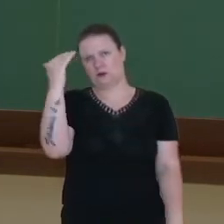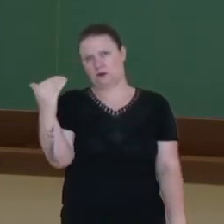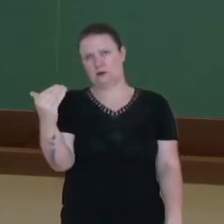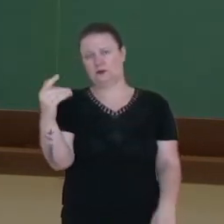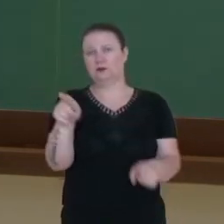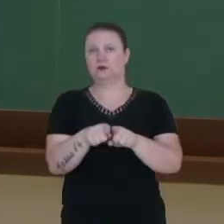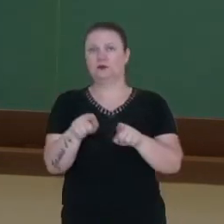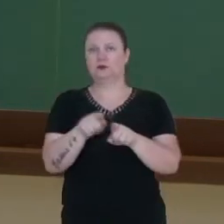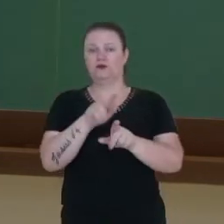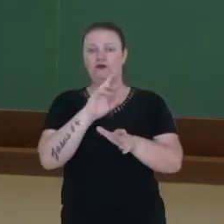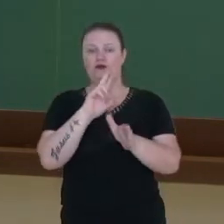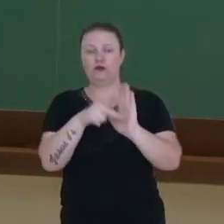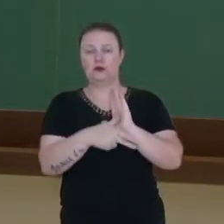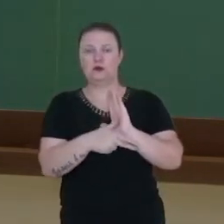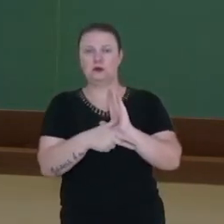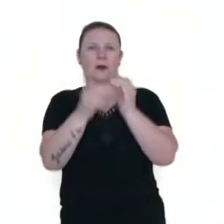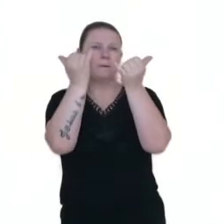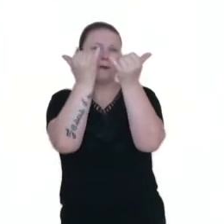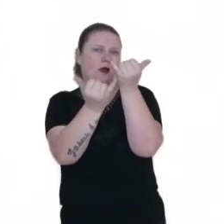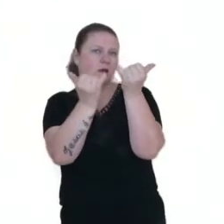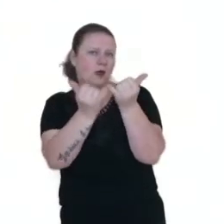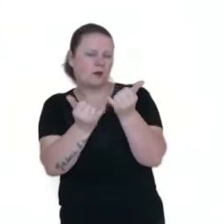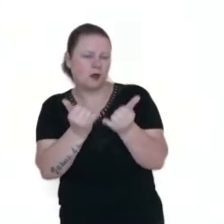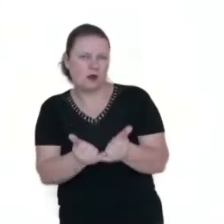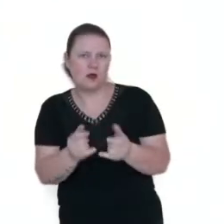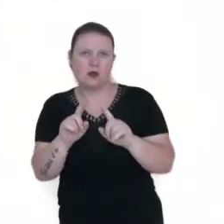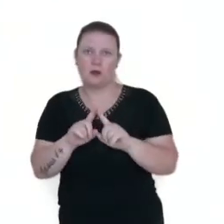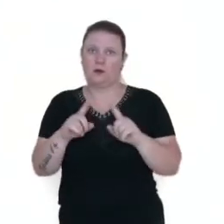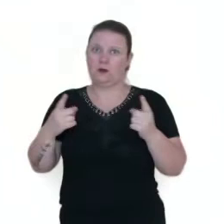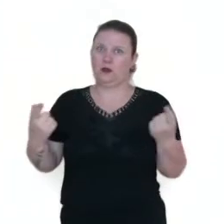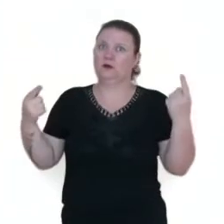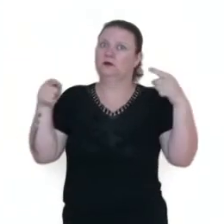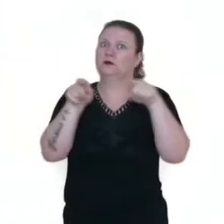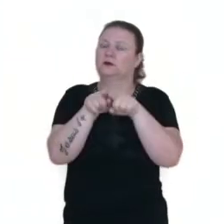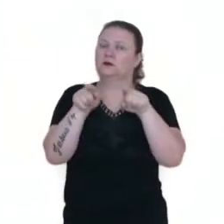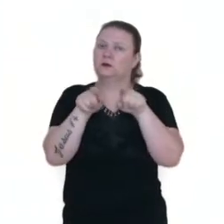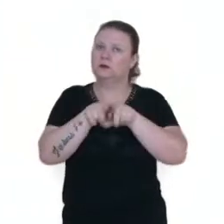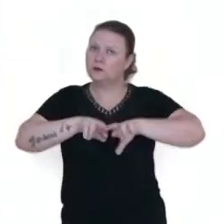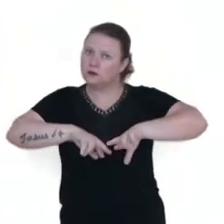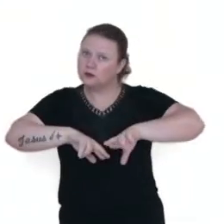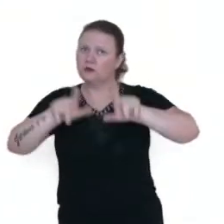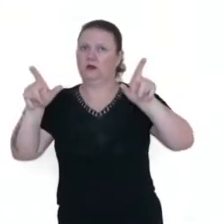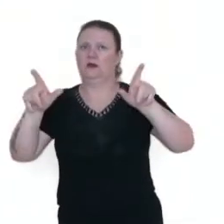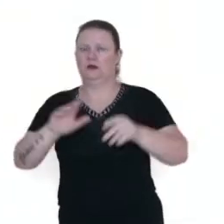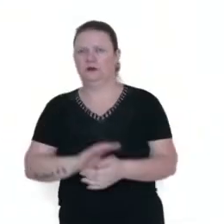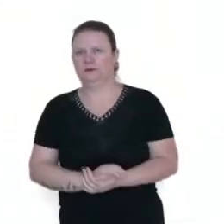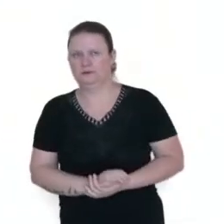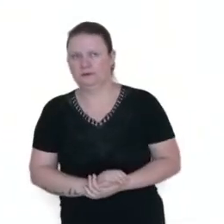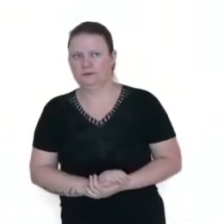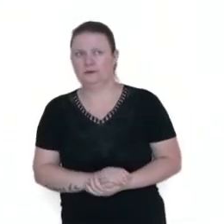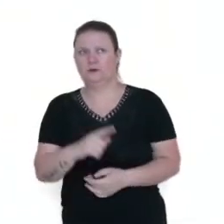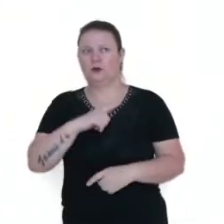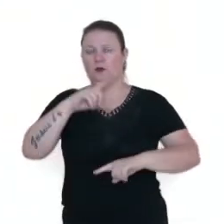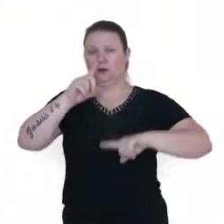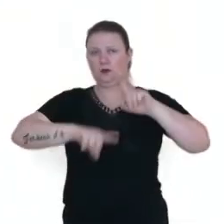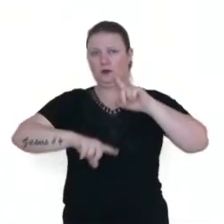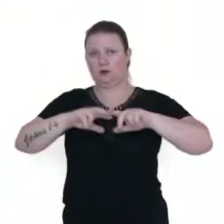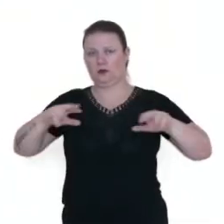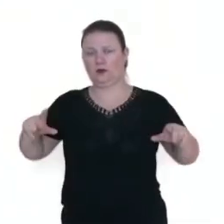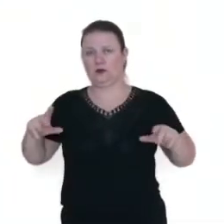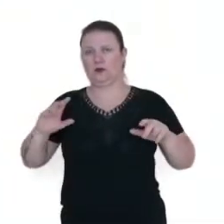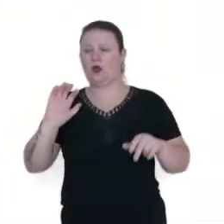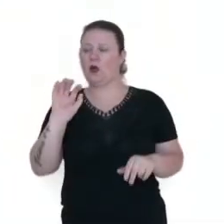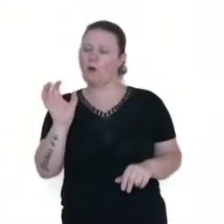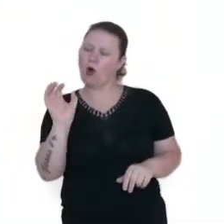eles têm várias semelhanças, mas eles têm algumas diferenças que são fundamentais. Nos materiais, nós temos a diferença